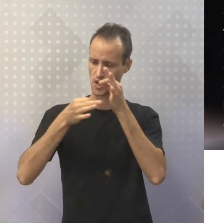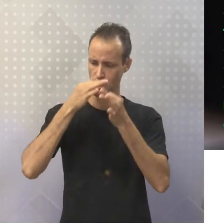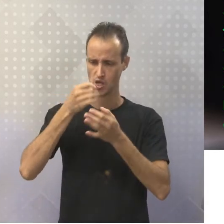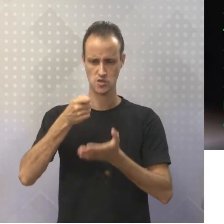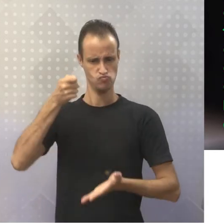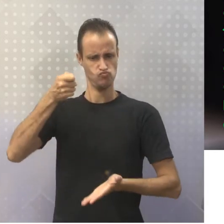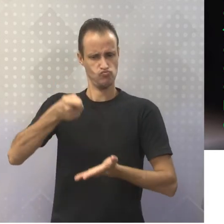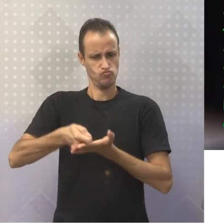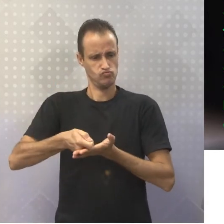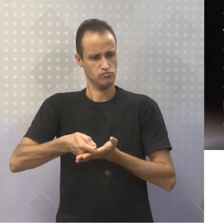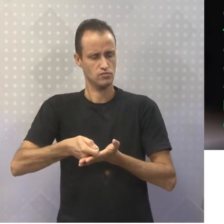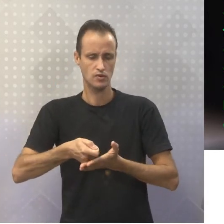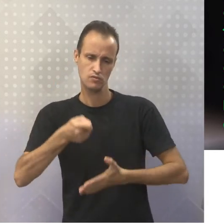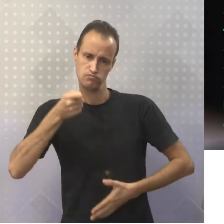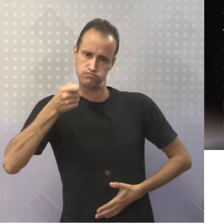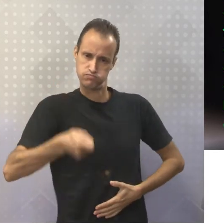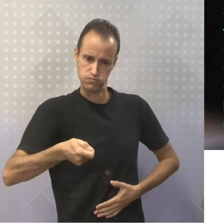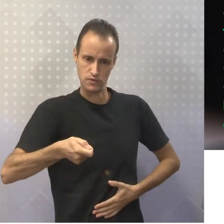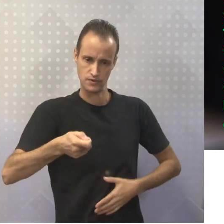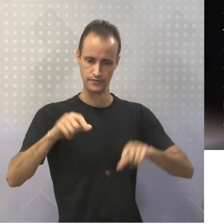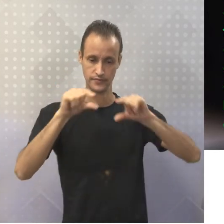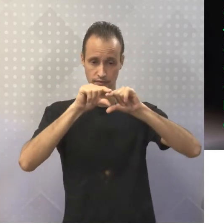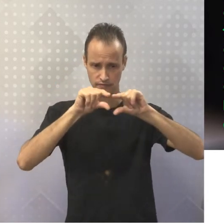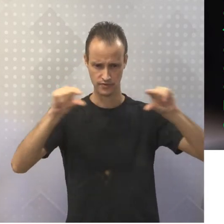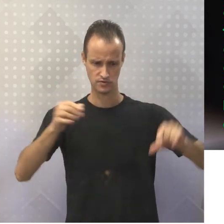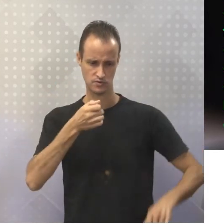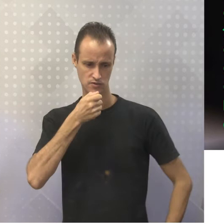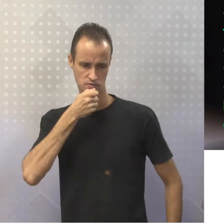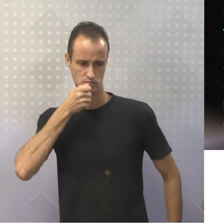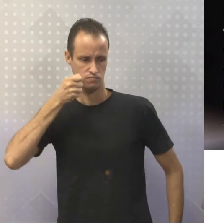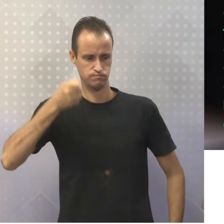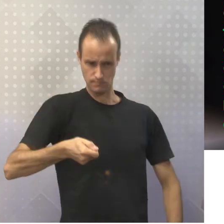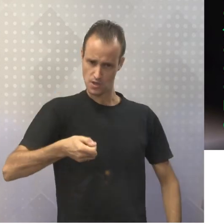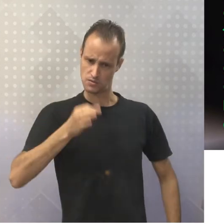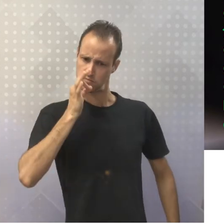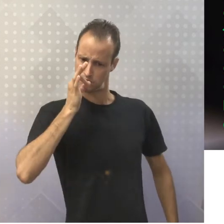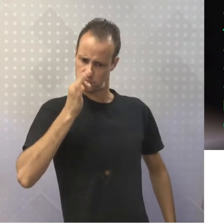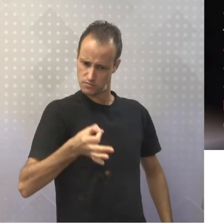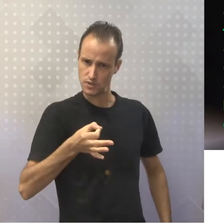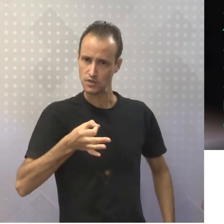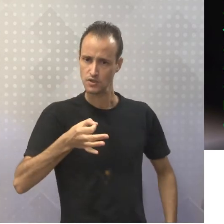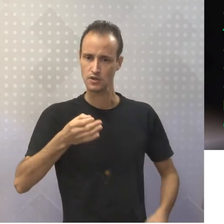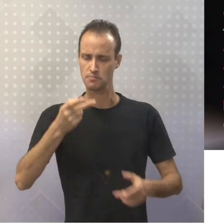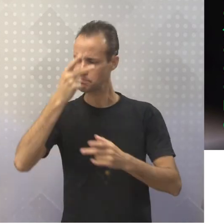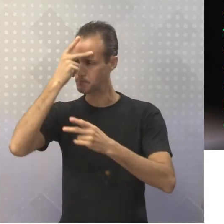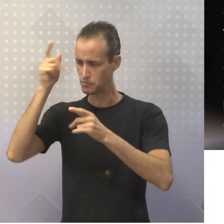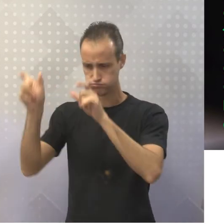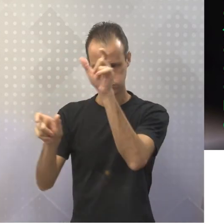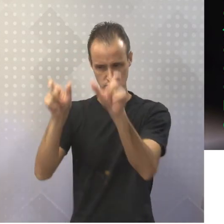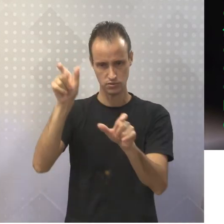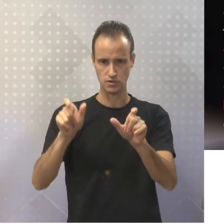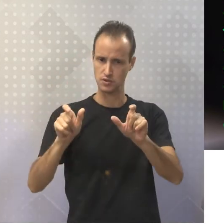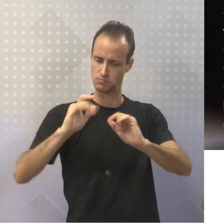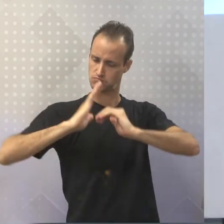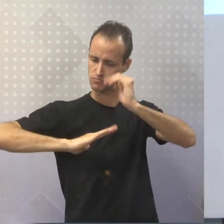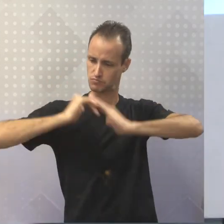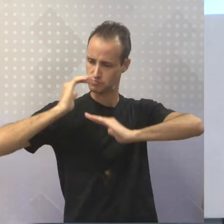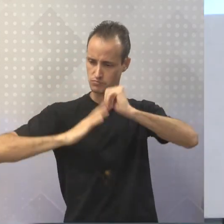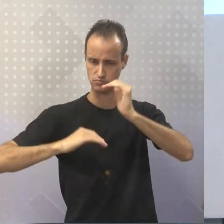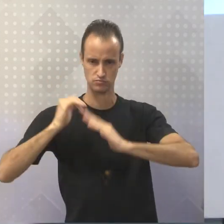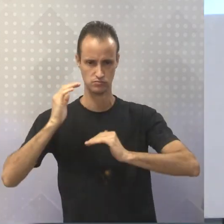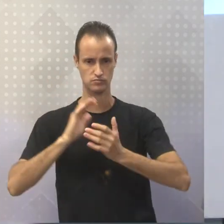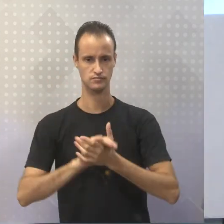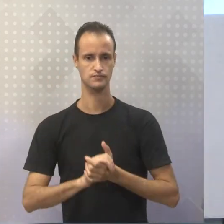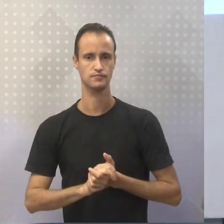Ou seja, de frases, de afirmações de pessoas especialistas no tema. Então,